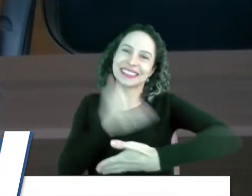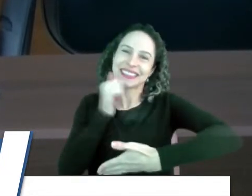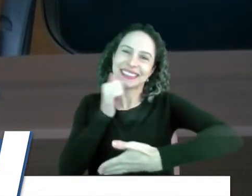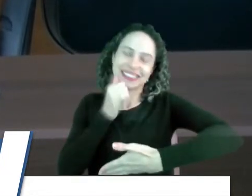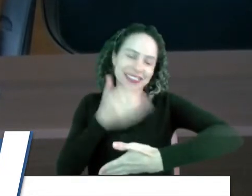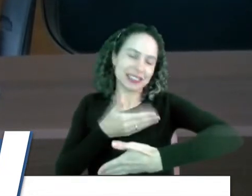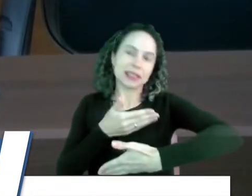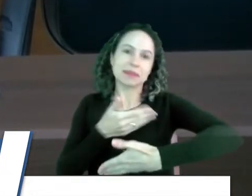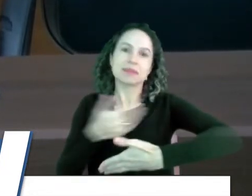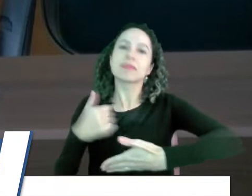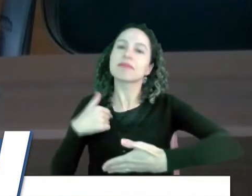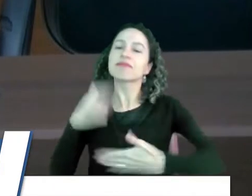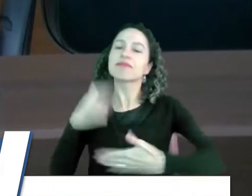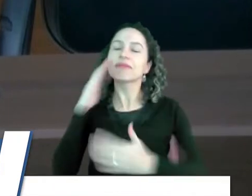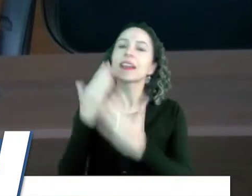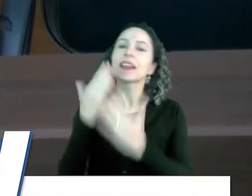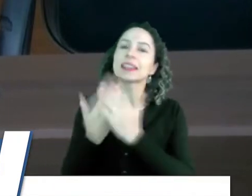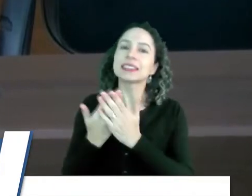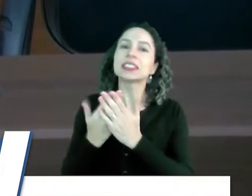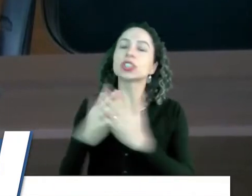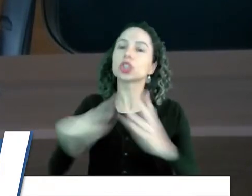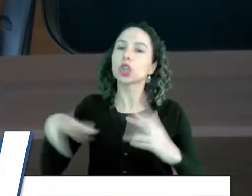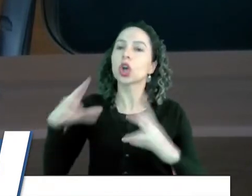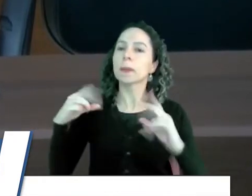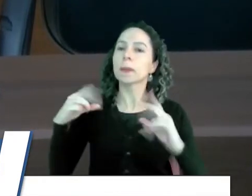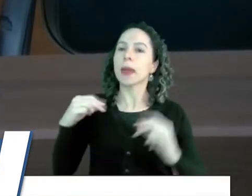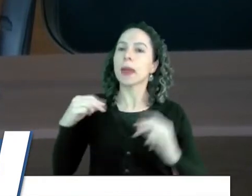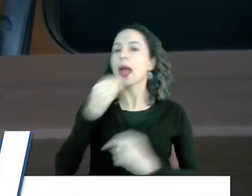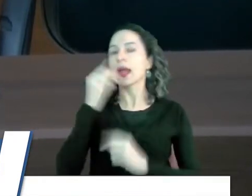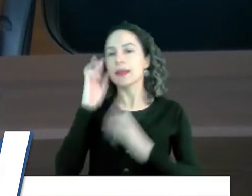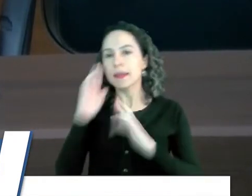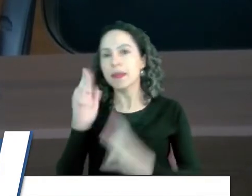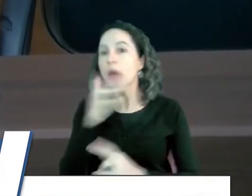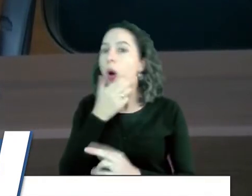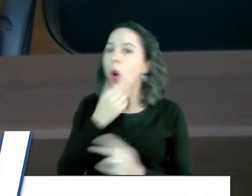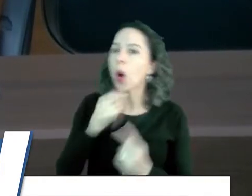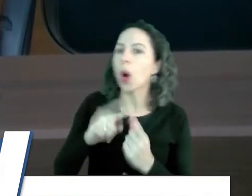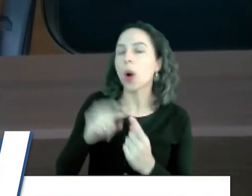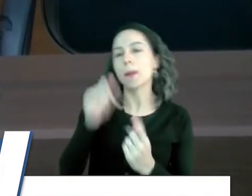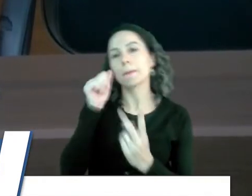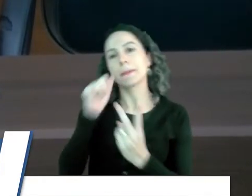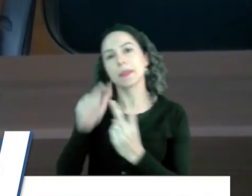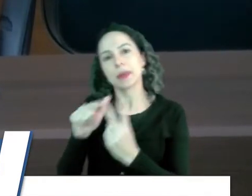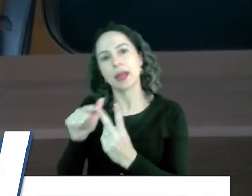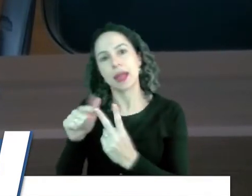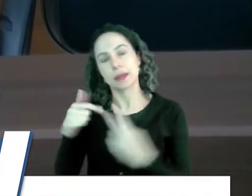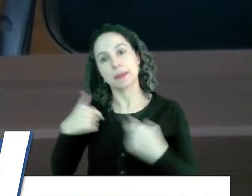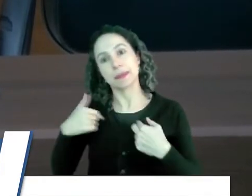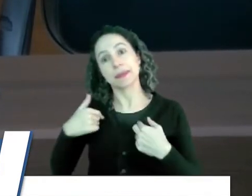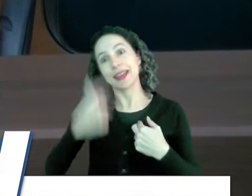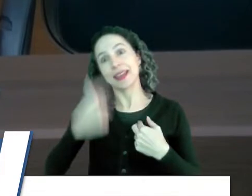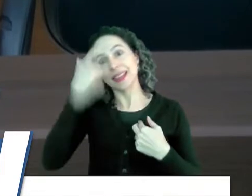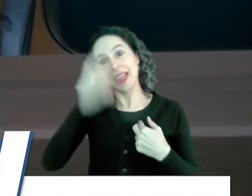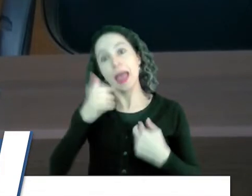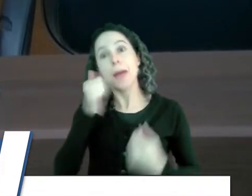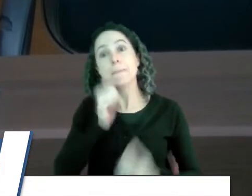creio, assim, que todos merecem respeito, o homem, a mulher, mas eu, como mãe, como